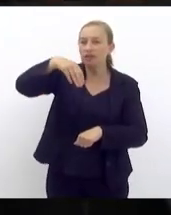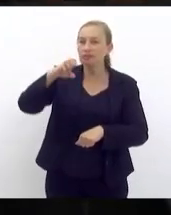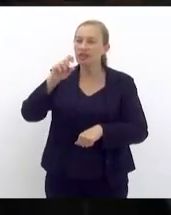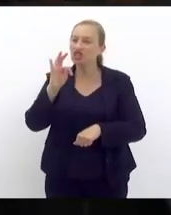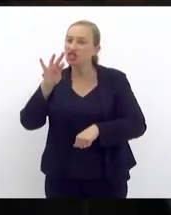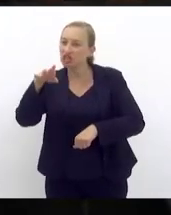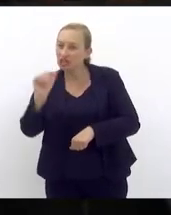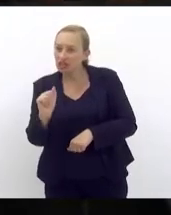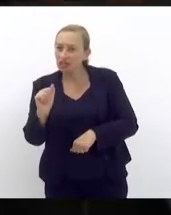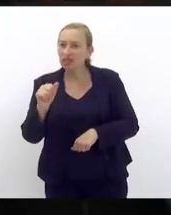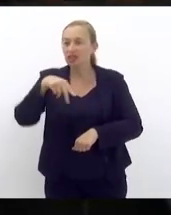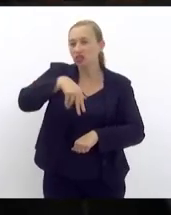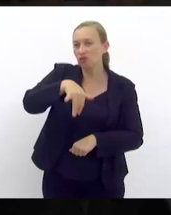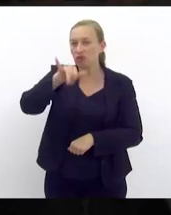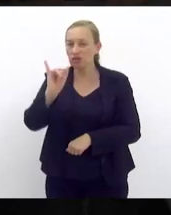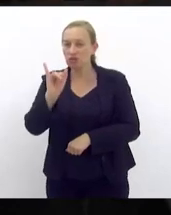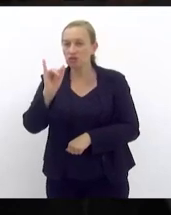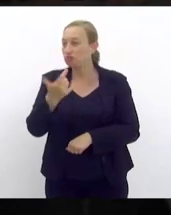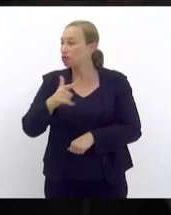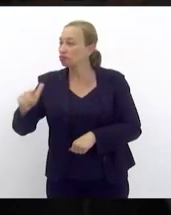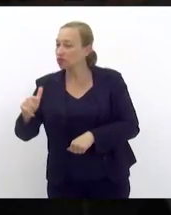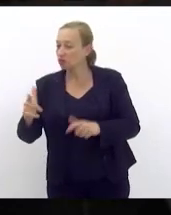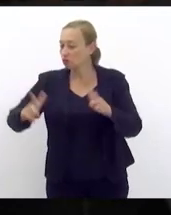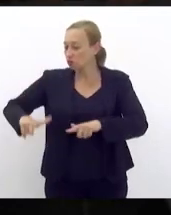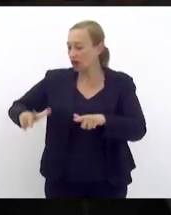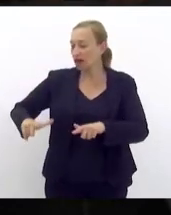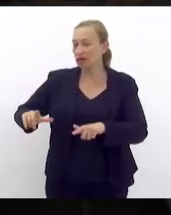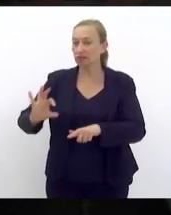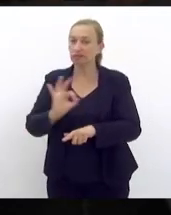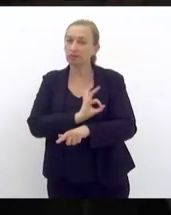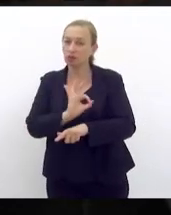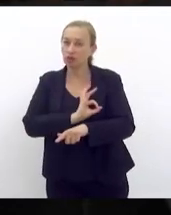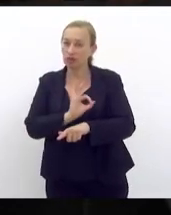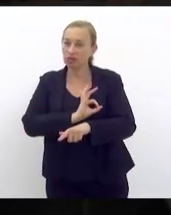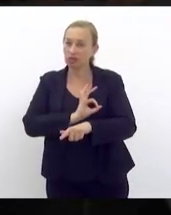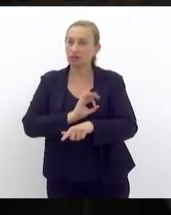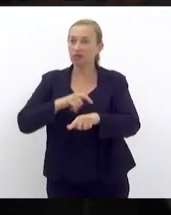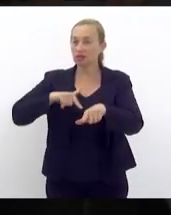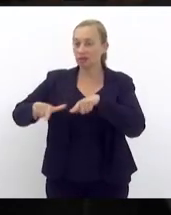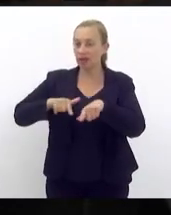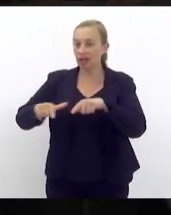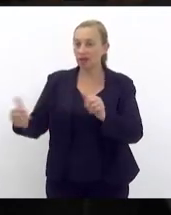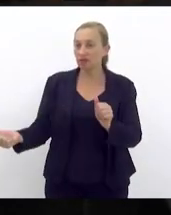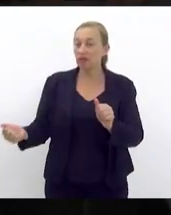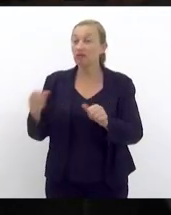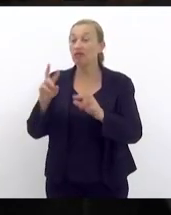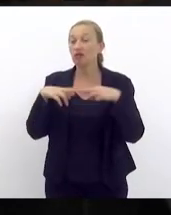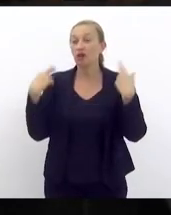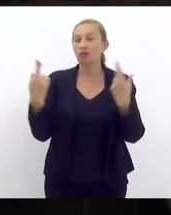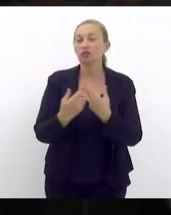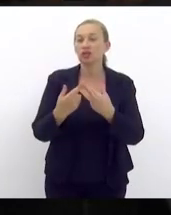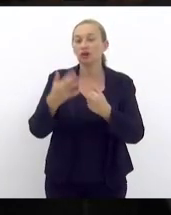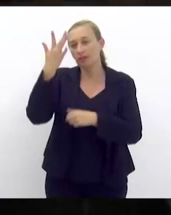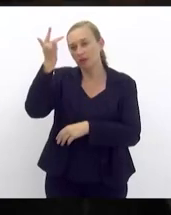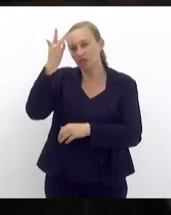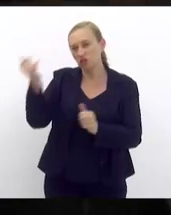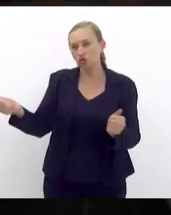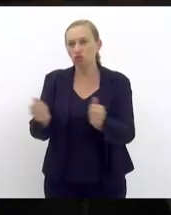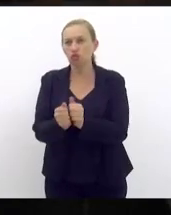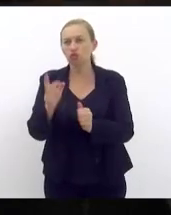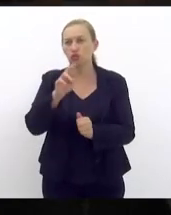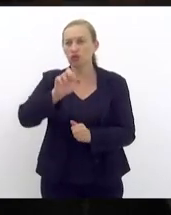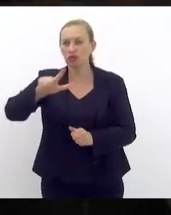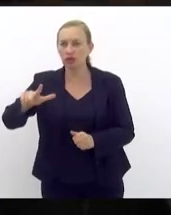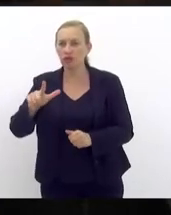Iguaçu não tem um batalhão então a gente está propondo e amanhã a gente vai ter essa reunião junto ao Coronel Henrique que a gente vai pedir